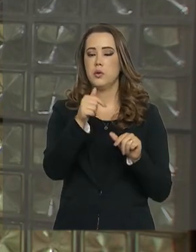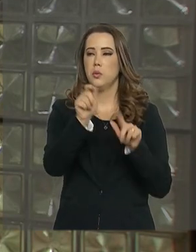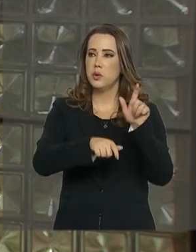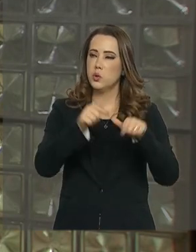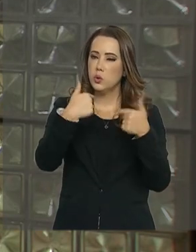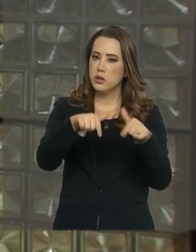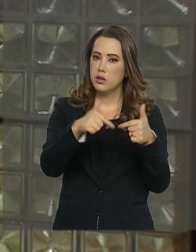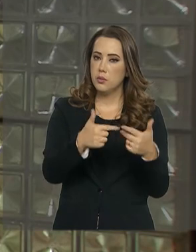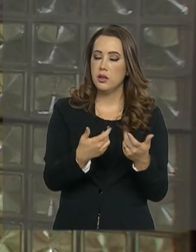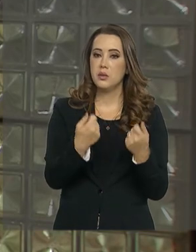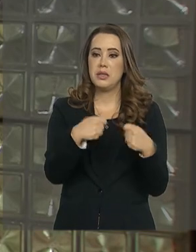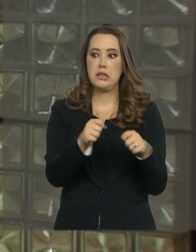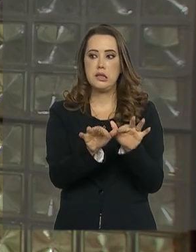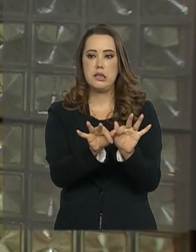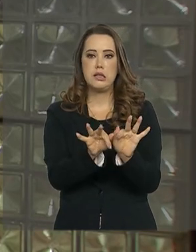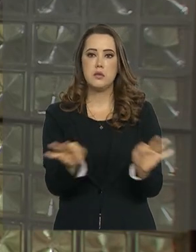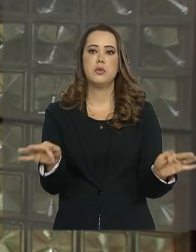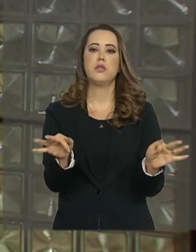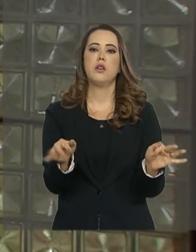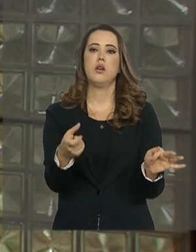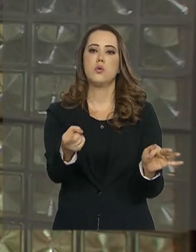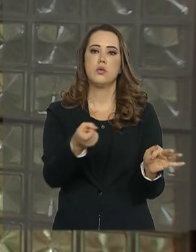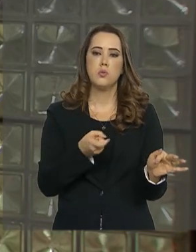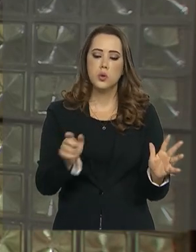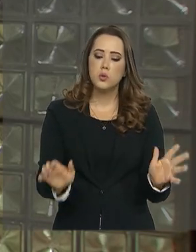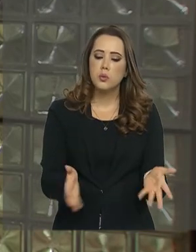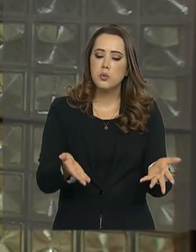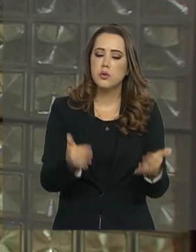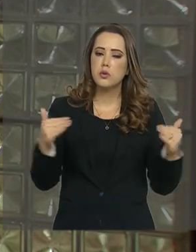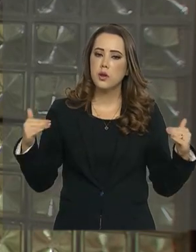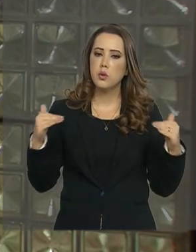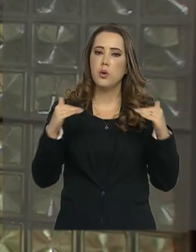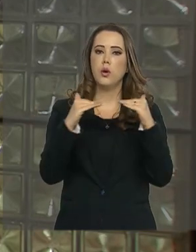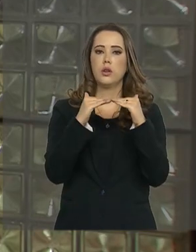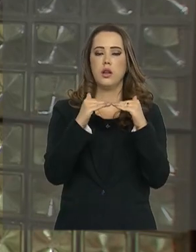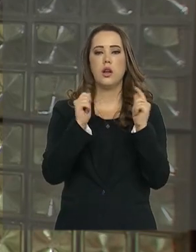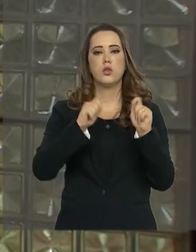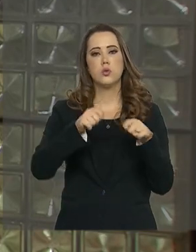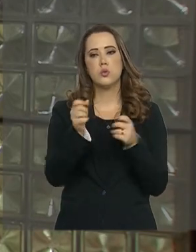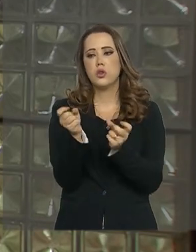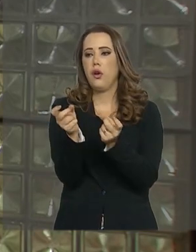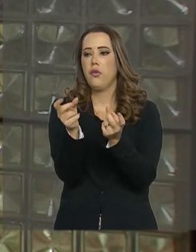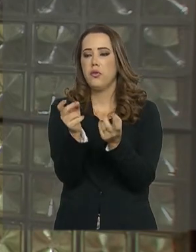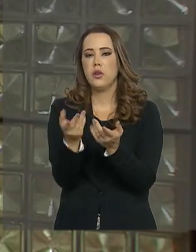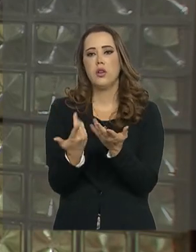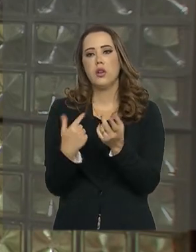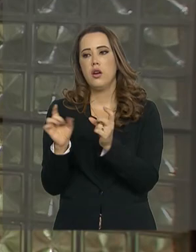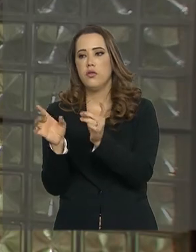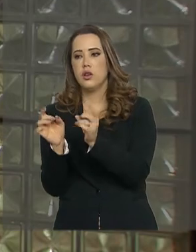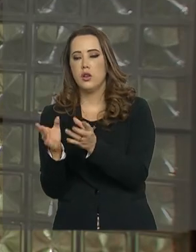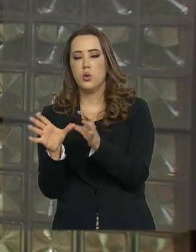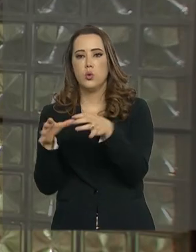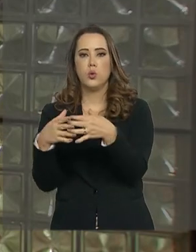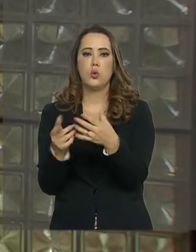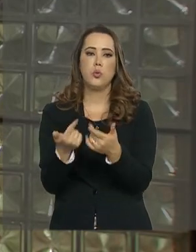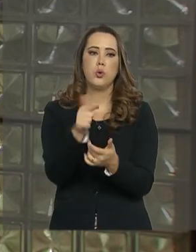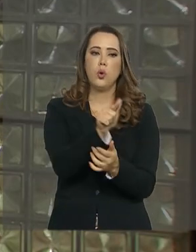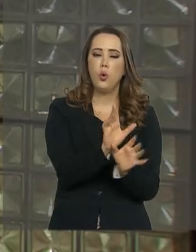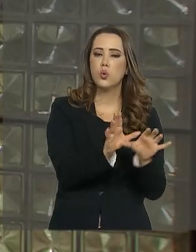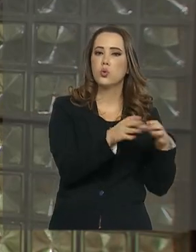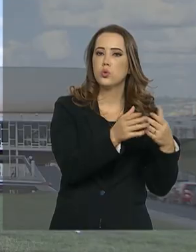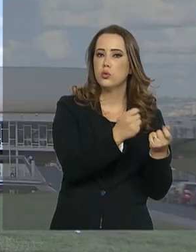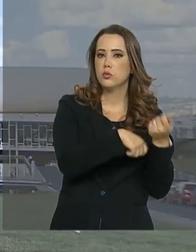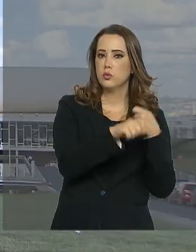simplificação dos impostos que seja capaz de promover a igualdade e a competitividade entre o varejo e outros setores da